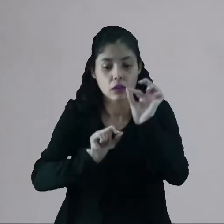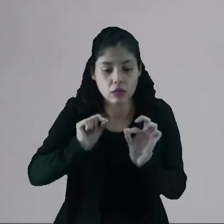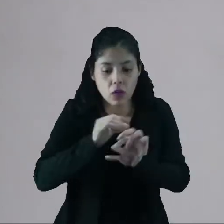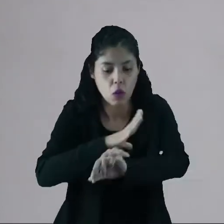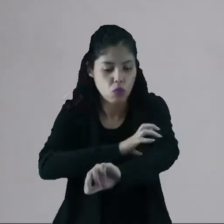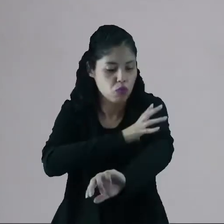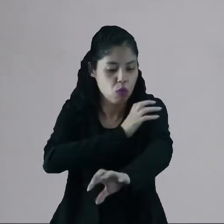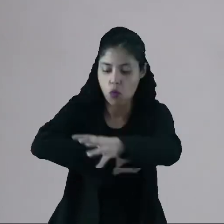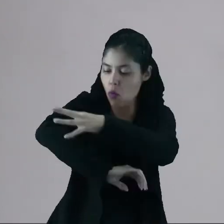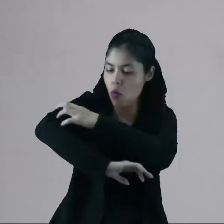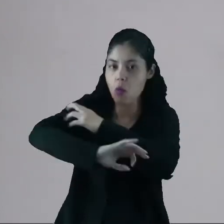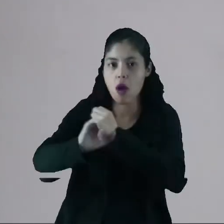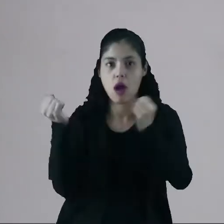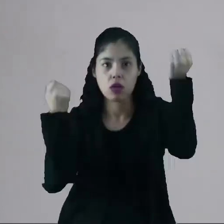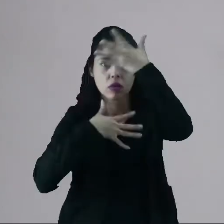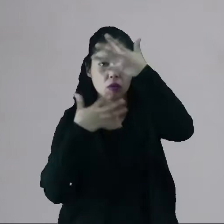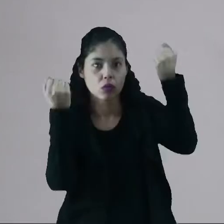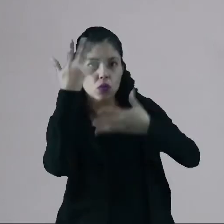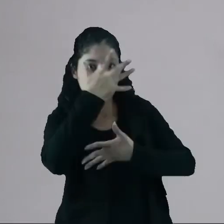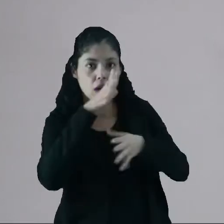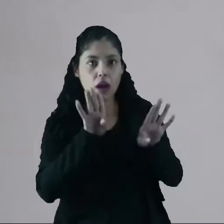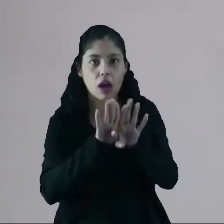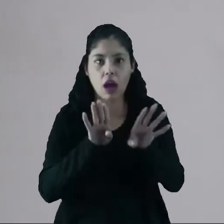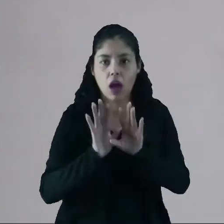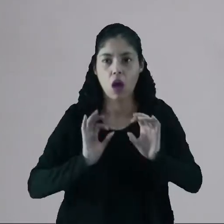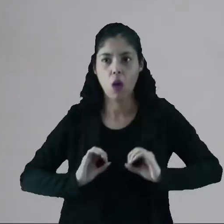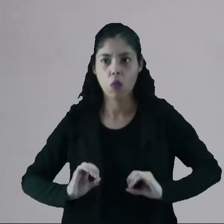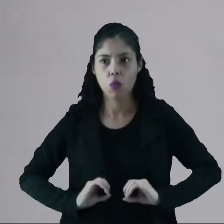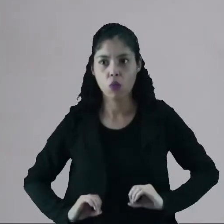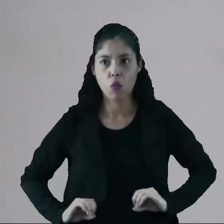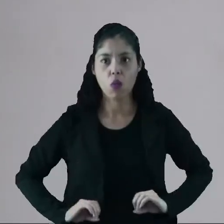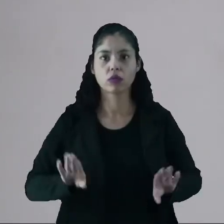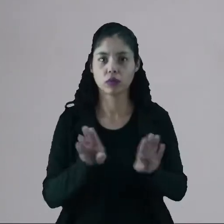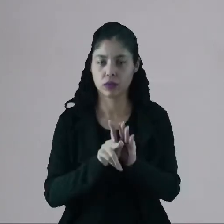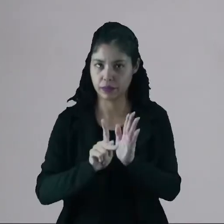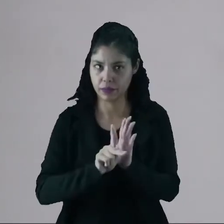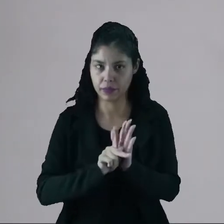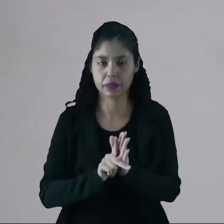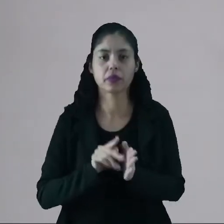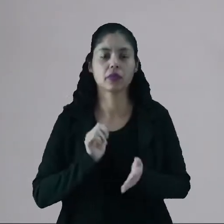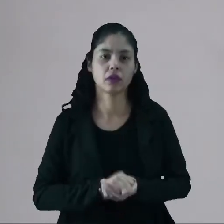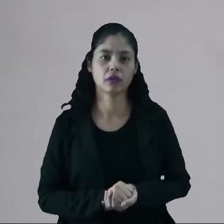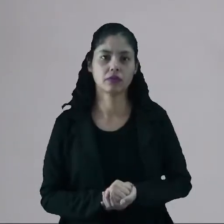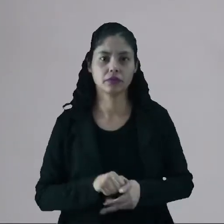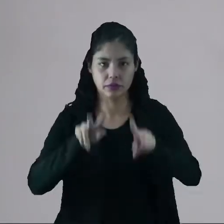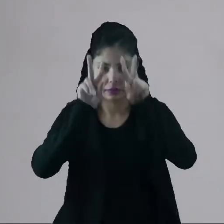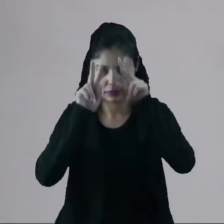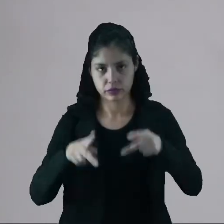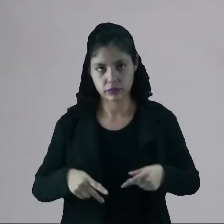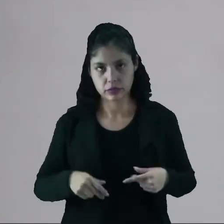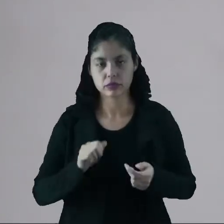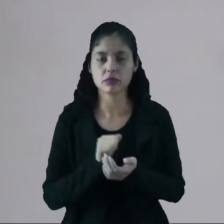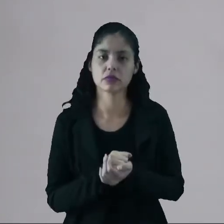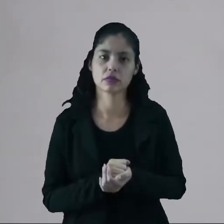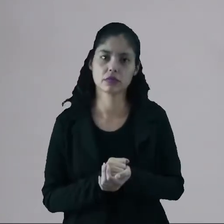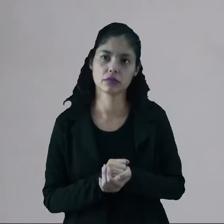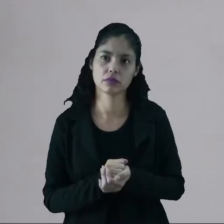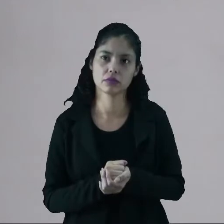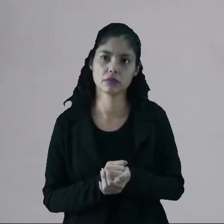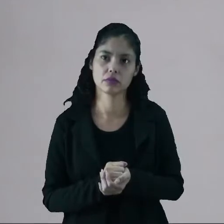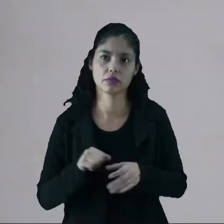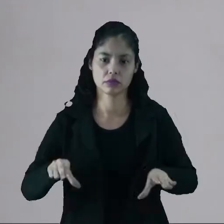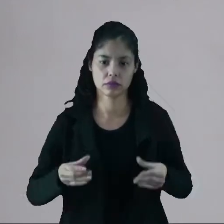músculos, os nervos, os próprios órgãos do ser humano. Por isso que Michelangelo, que é o grande mestre